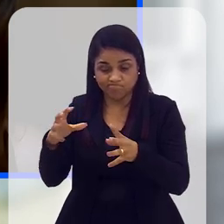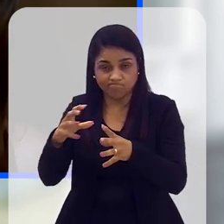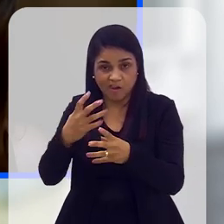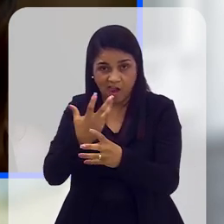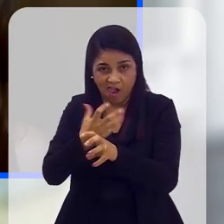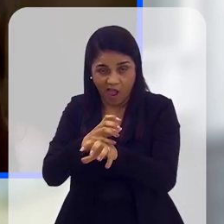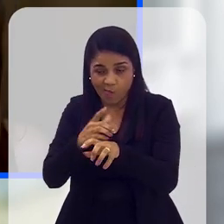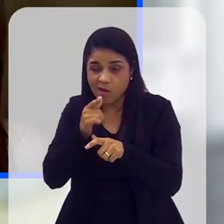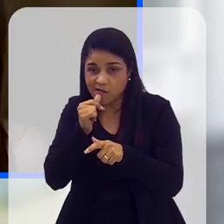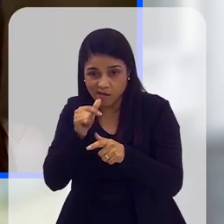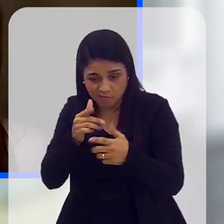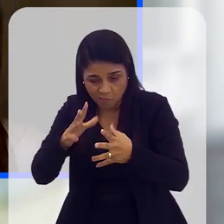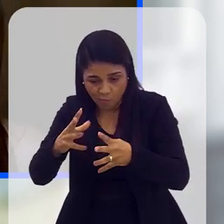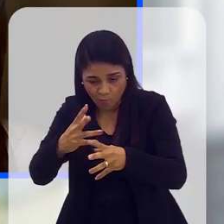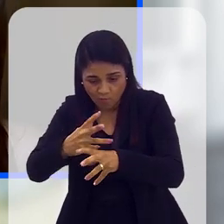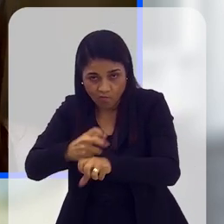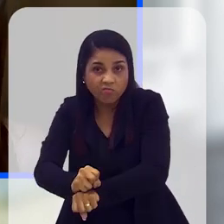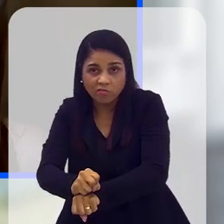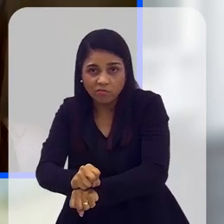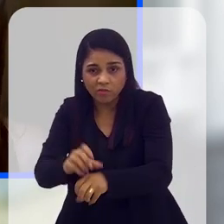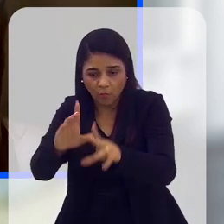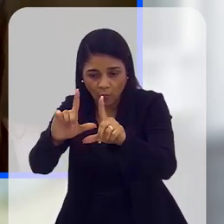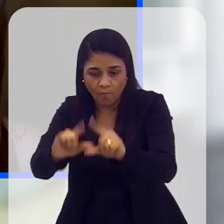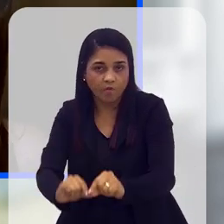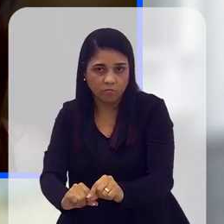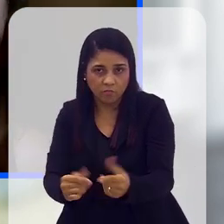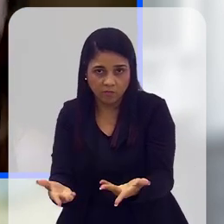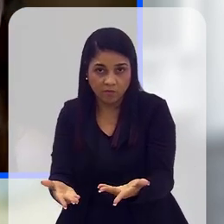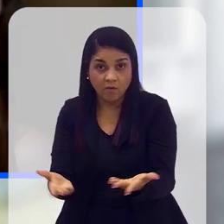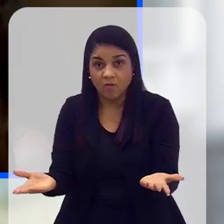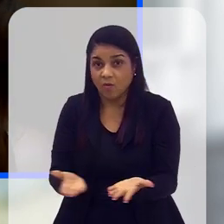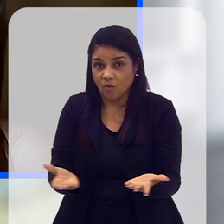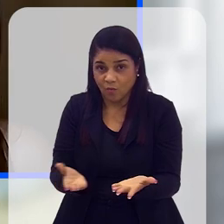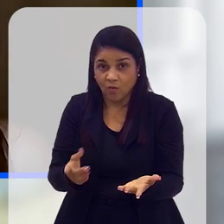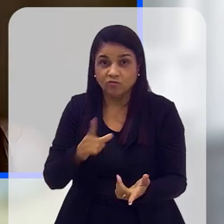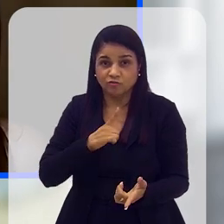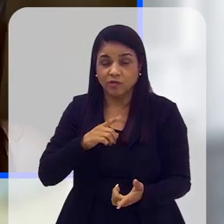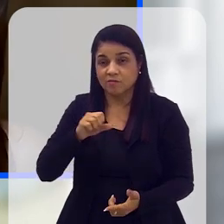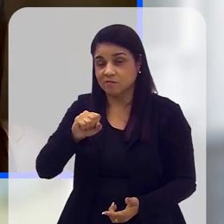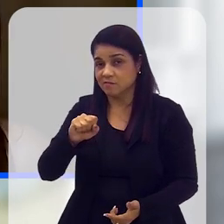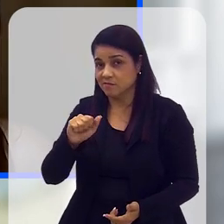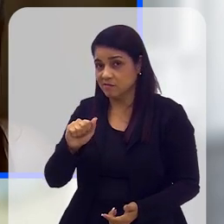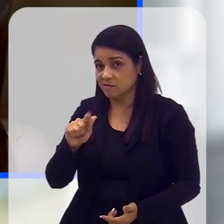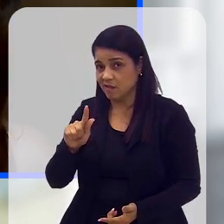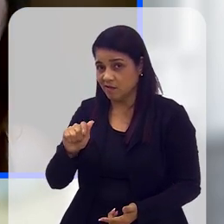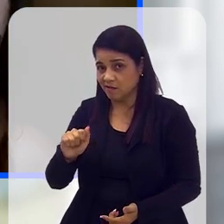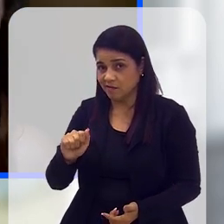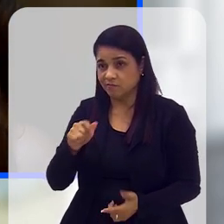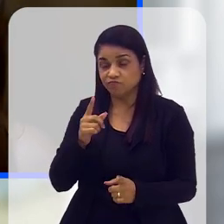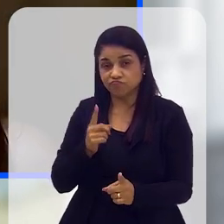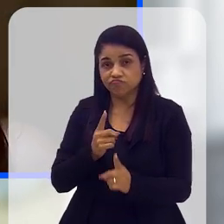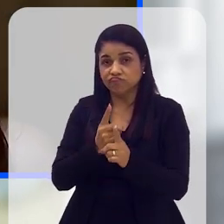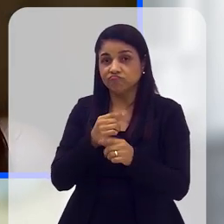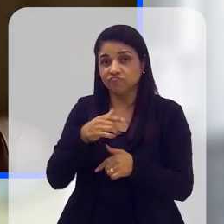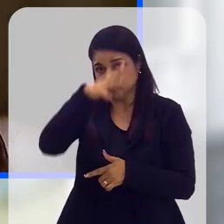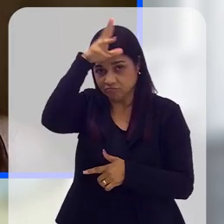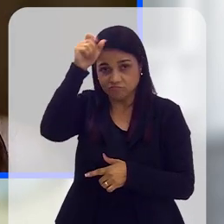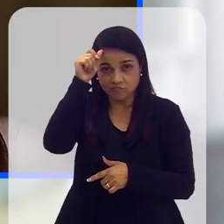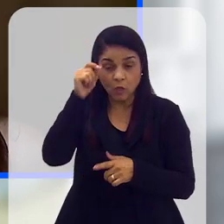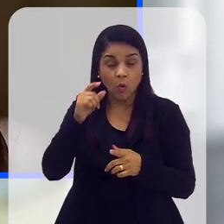secando, praticamente. Exatamente. Nós temos hoje os maiores, o Saga, que foi